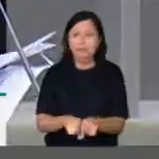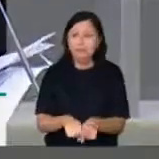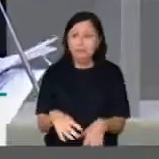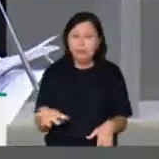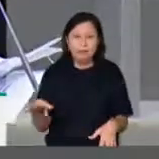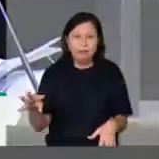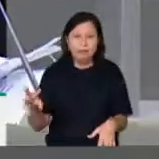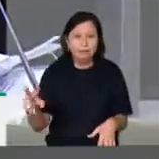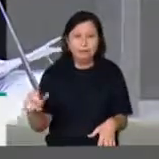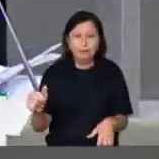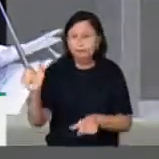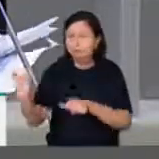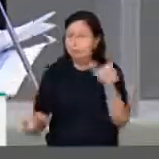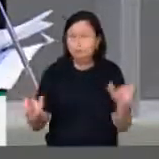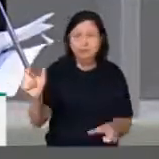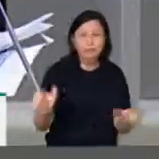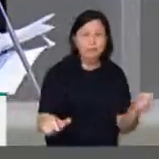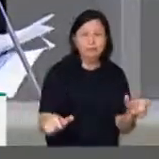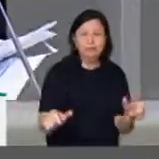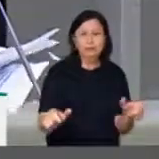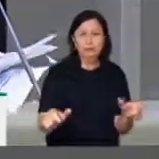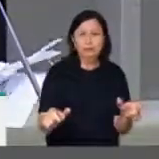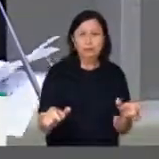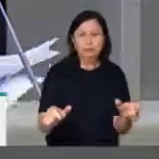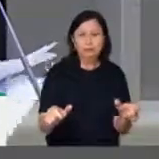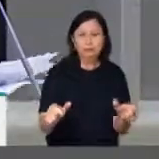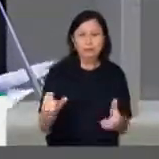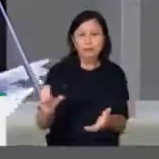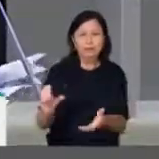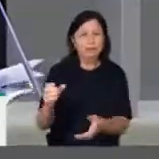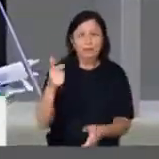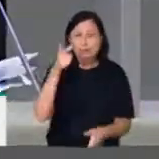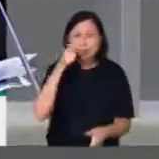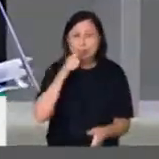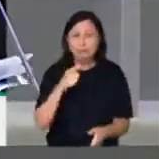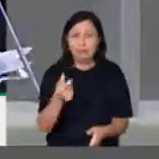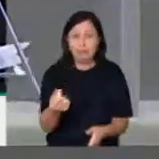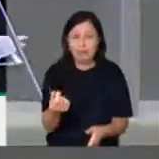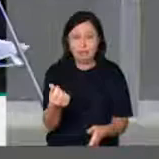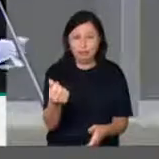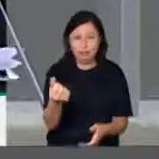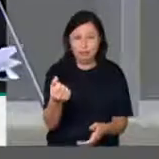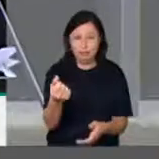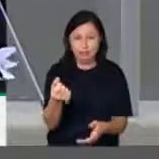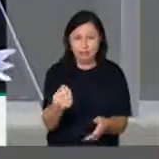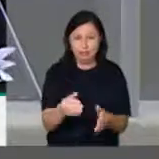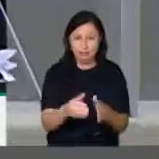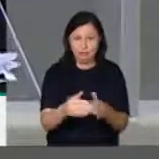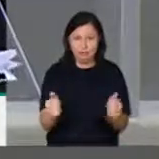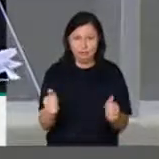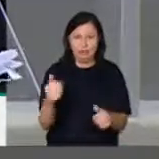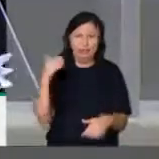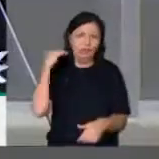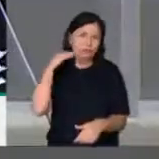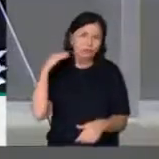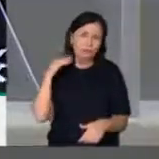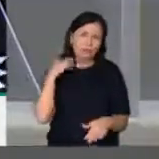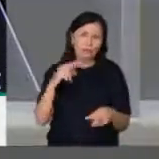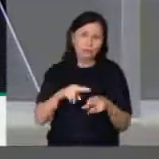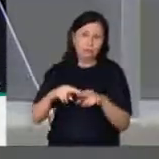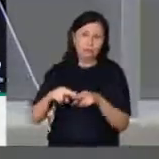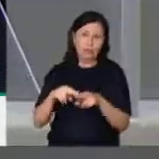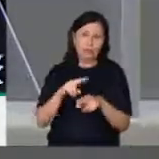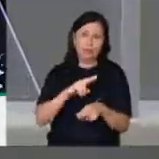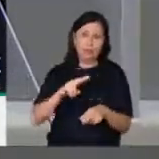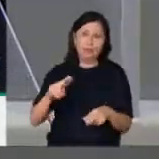Perderam o crédito nos bancos e no comércio, porque Valdês desconta a parcela dos empréstimos